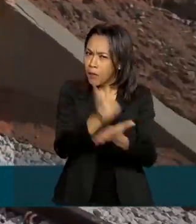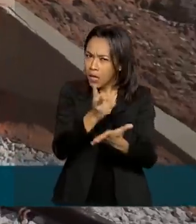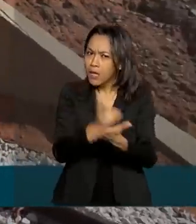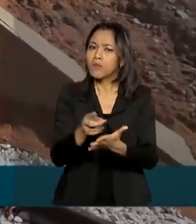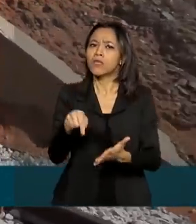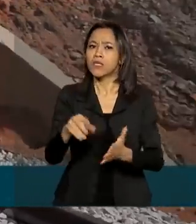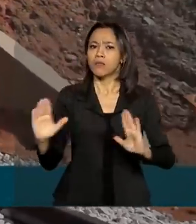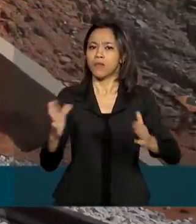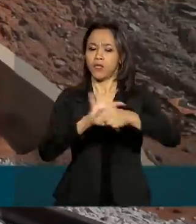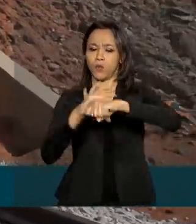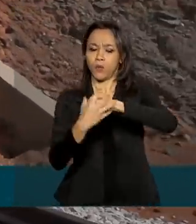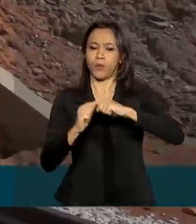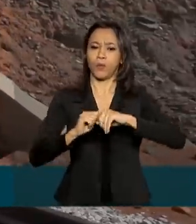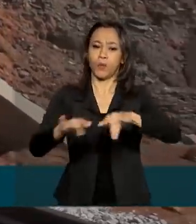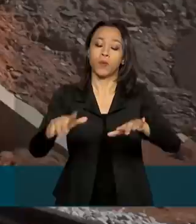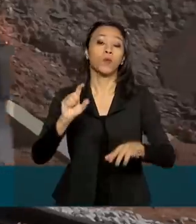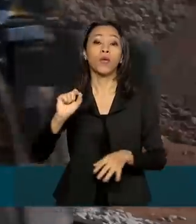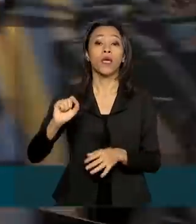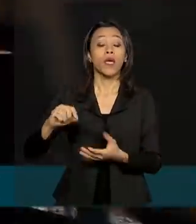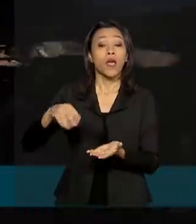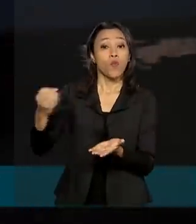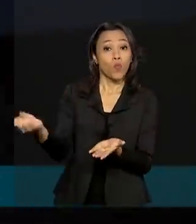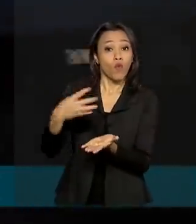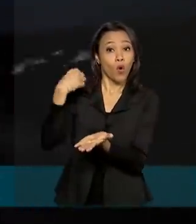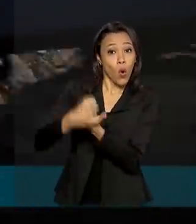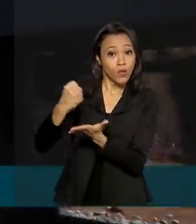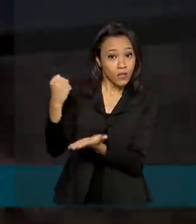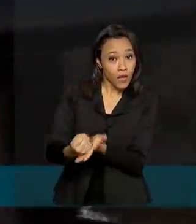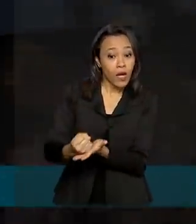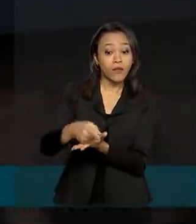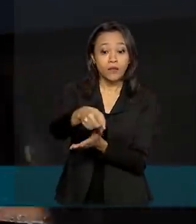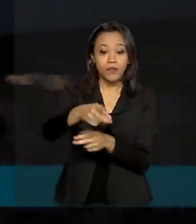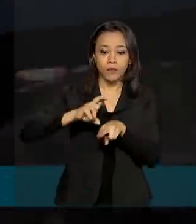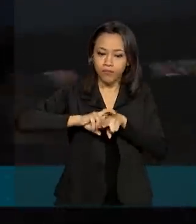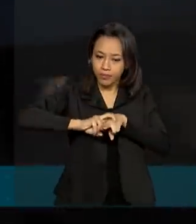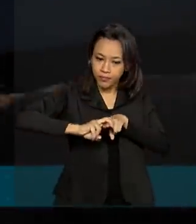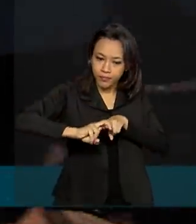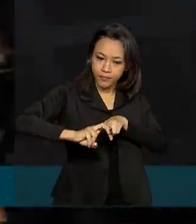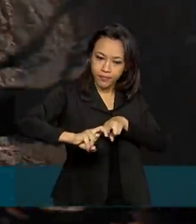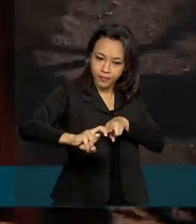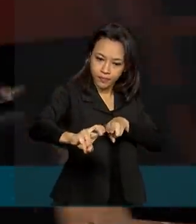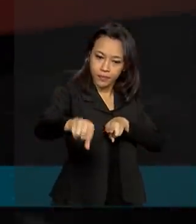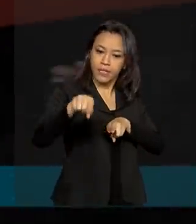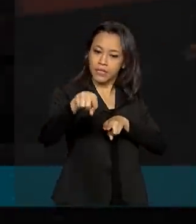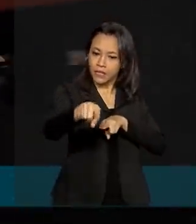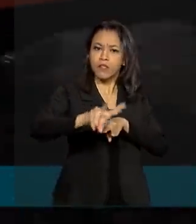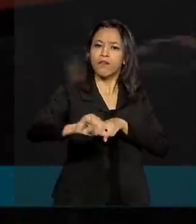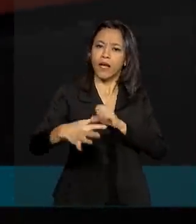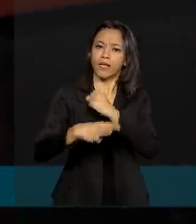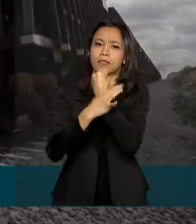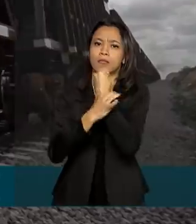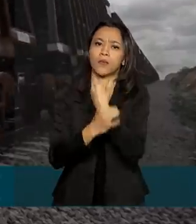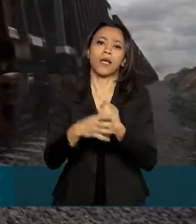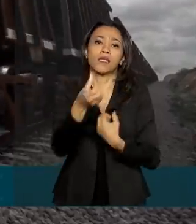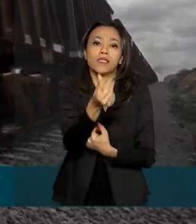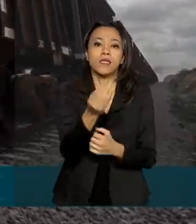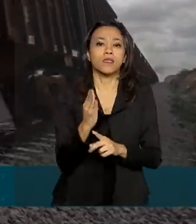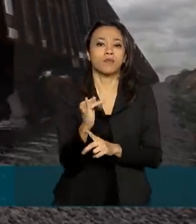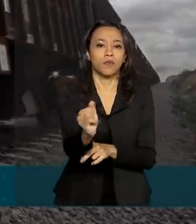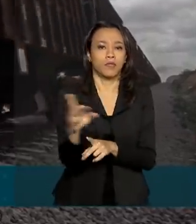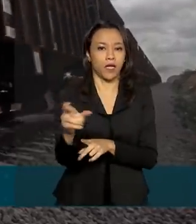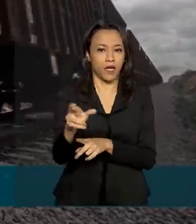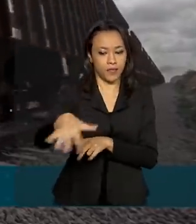Um exemplo é a renovação do contrato de concessão da ferrovia Malha Paulista, que vai garantir R$ 6 bilhões em